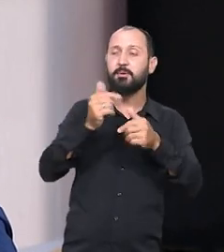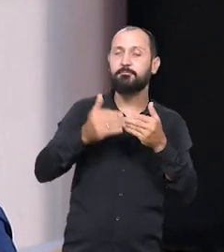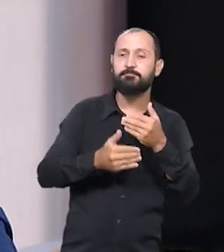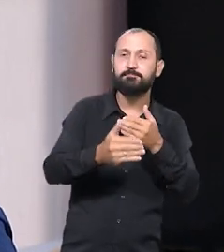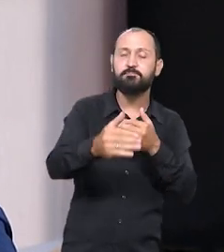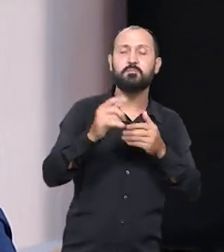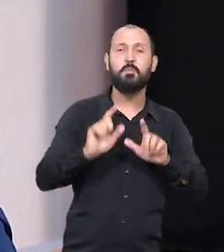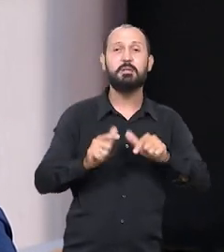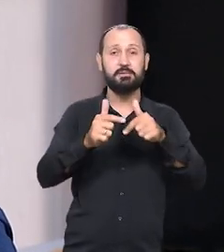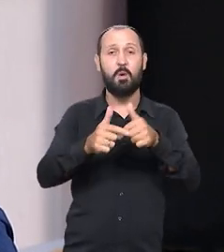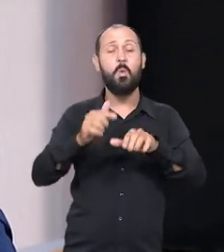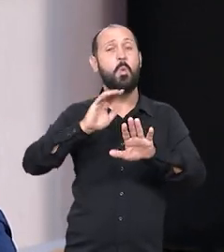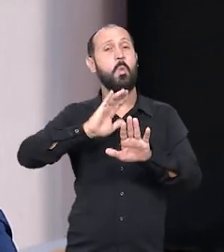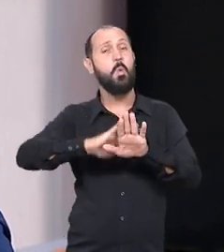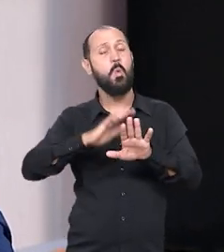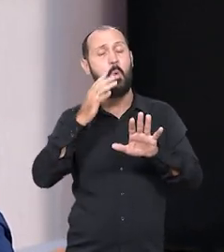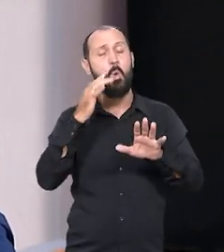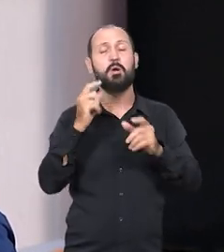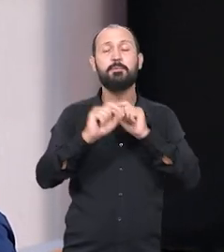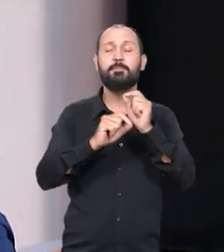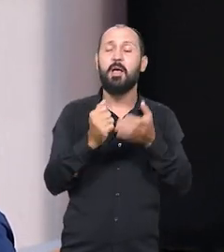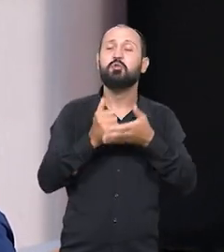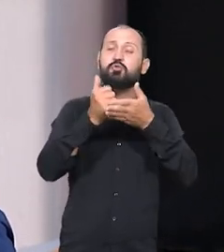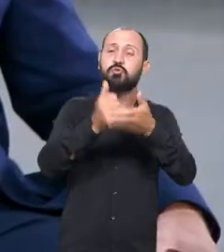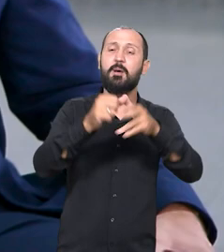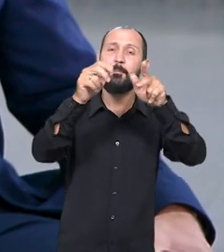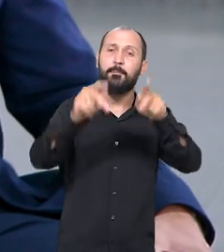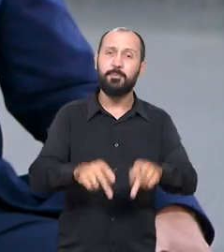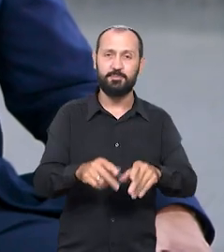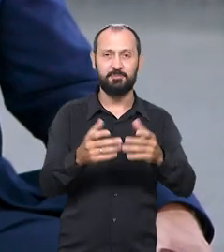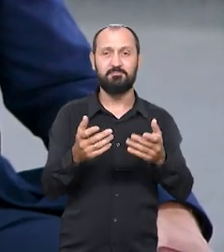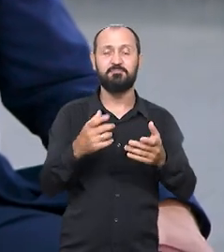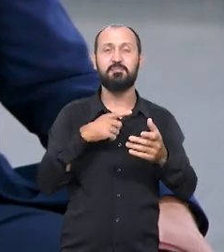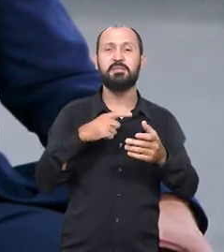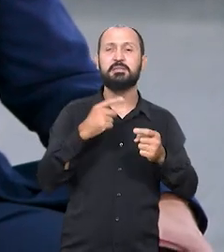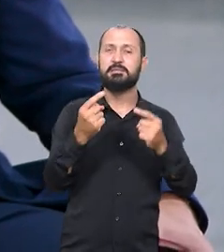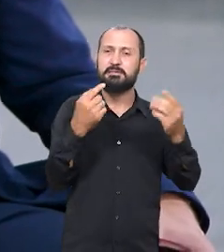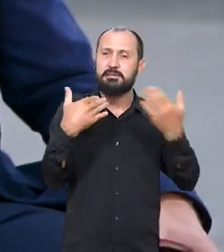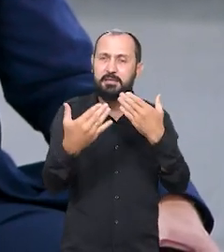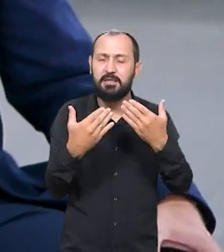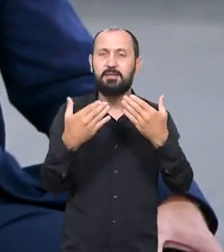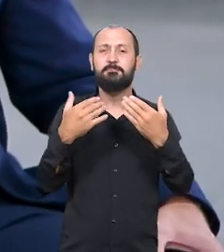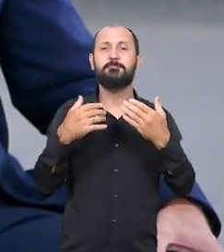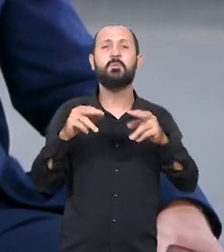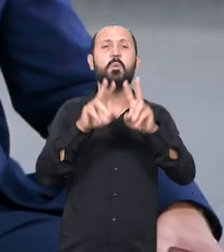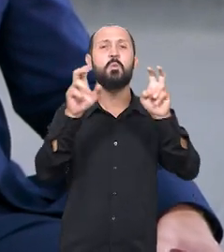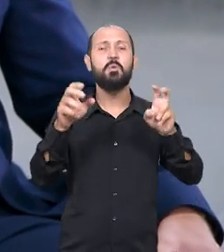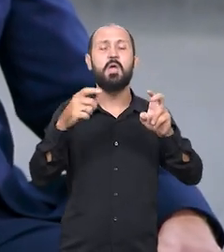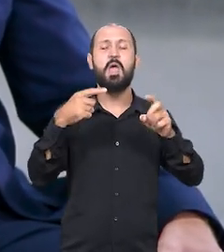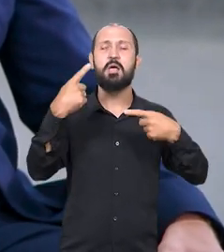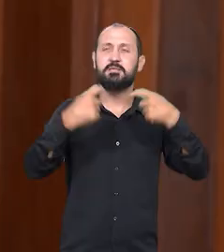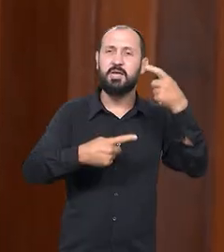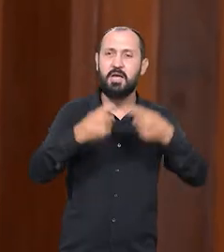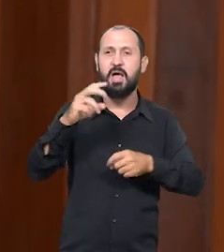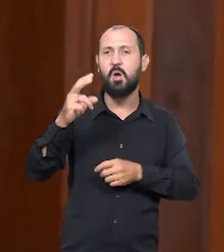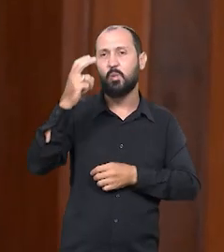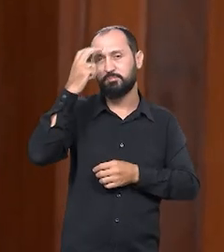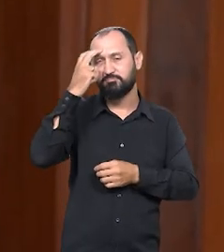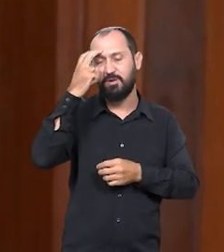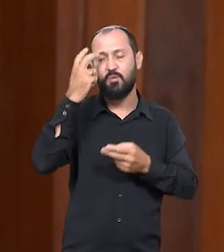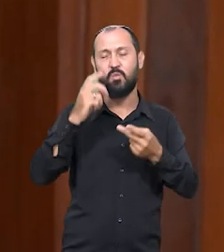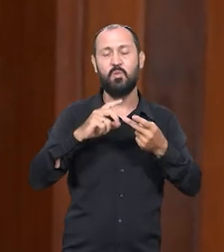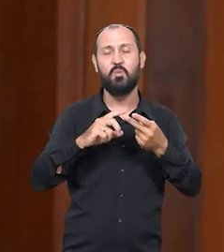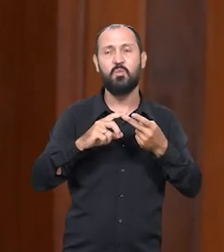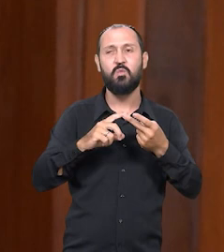forma, com ações concretas, atendendo a população e também travar os debates em relação à guerra cultural, em